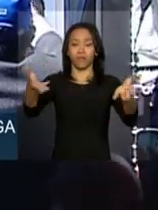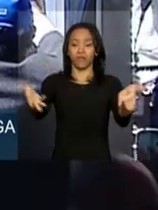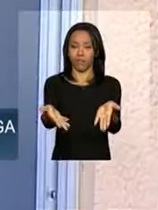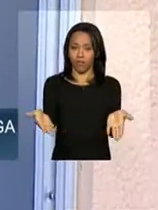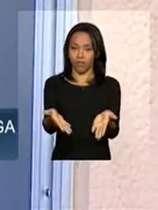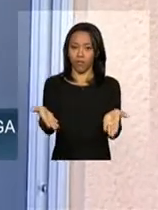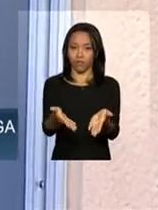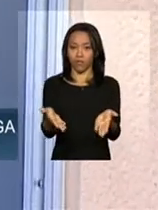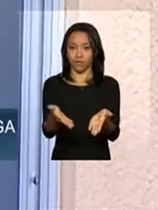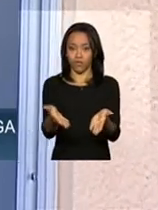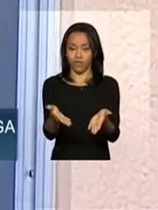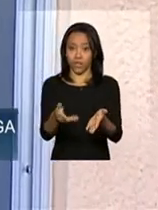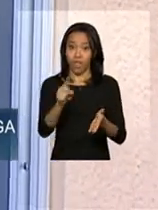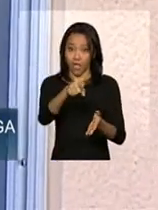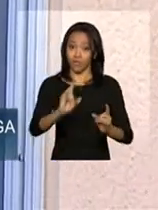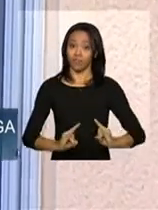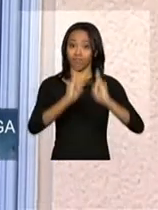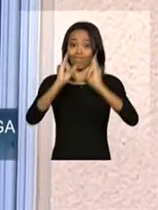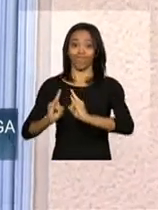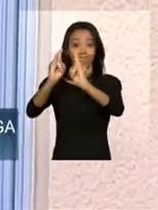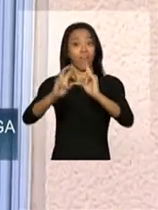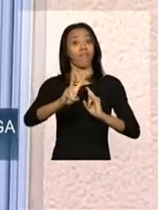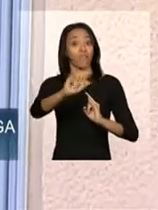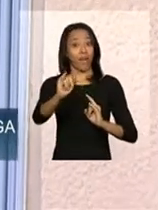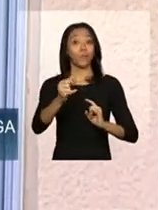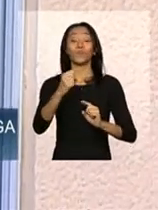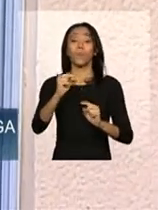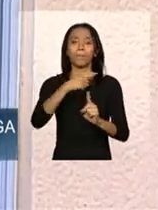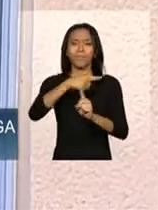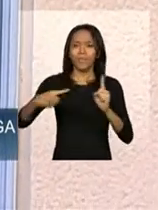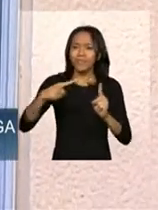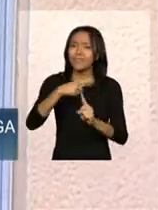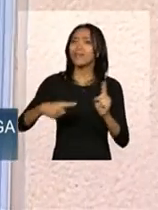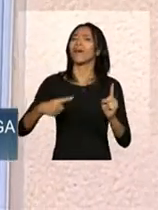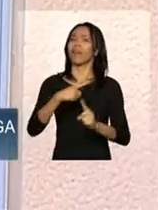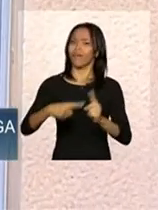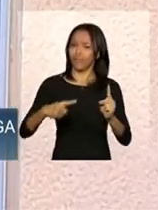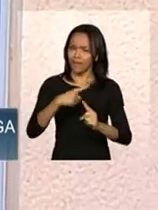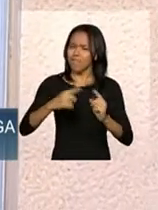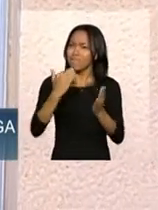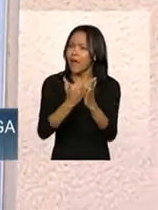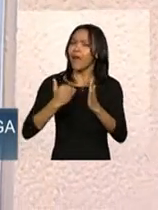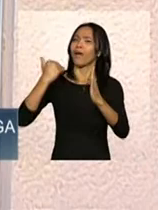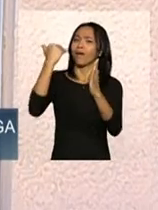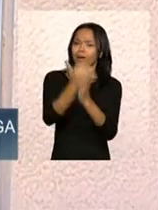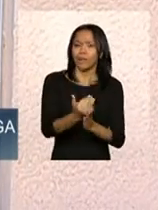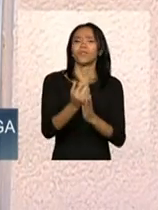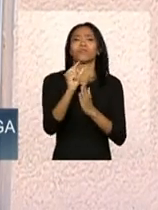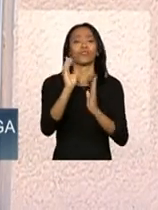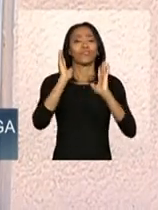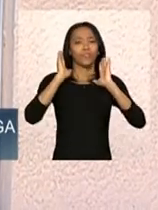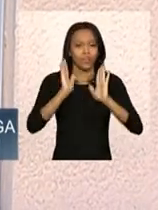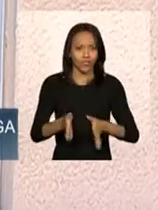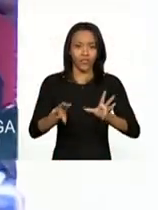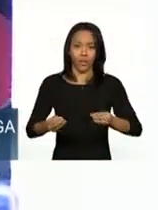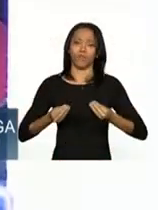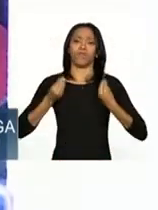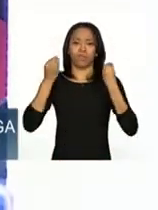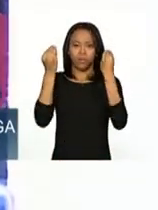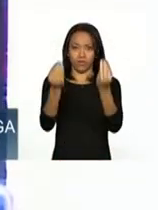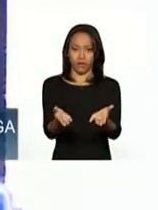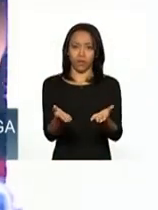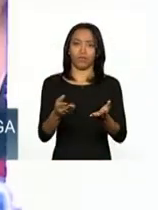o residencial vai chegar praticamente à metade, vai ultrapassar a metade das unidades entregues à